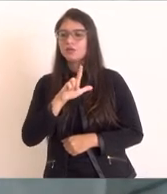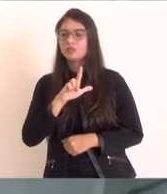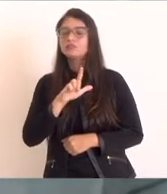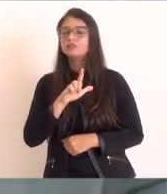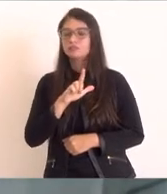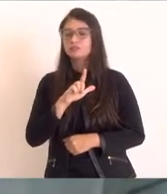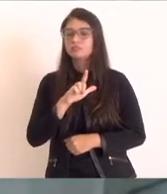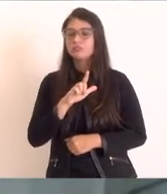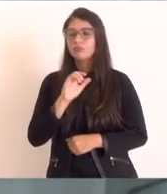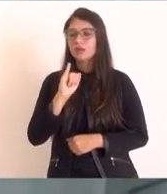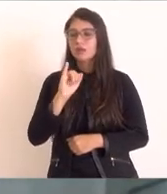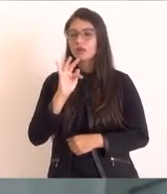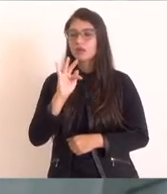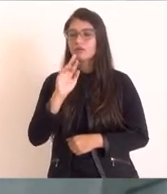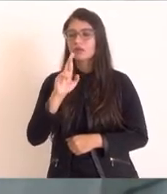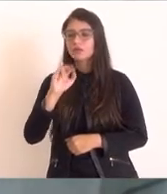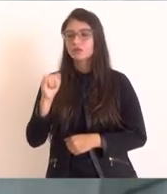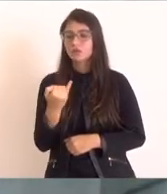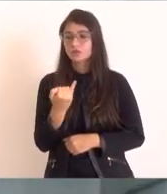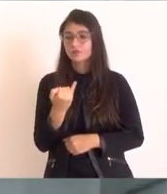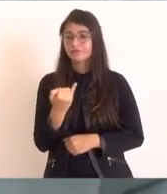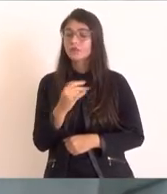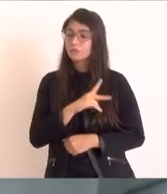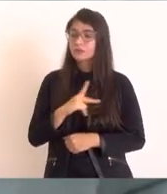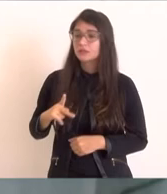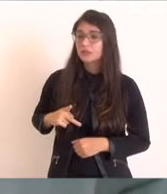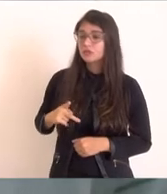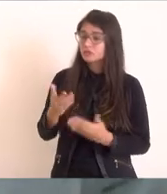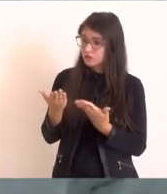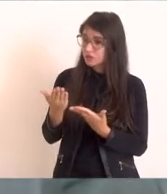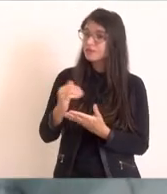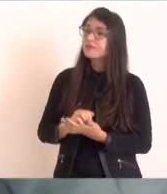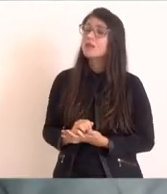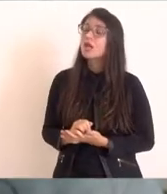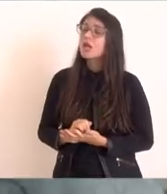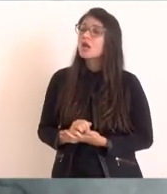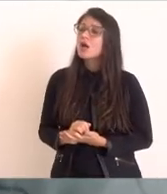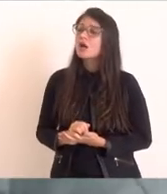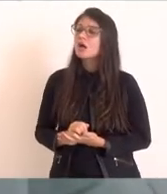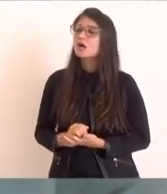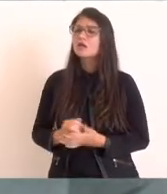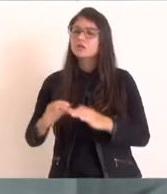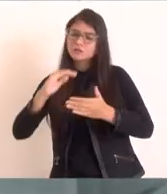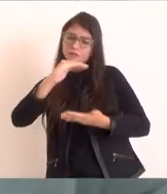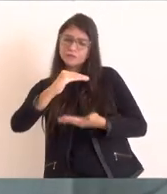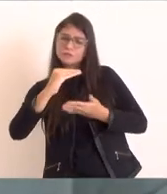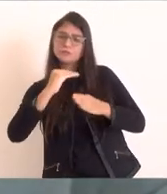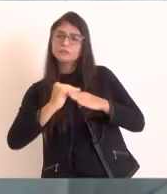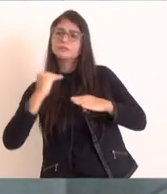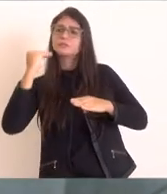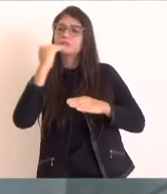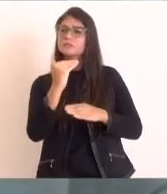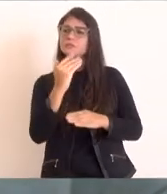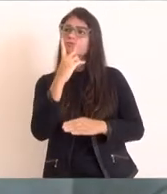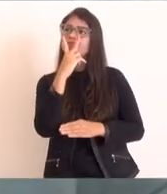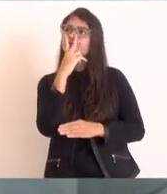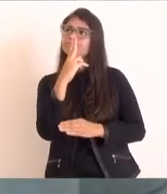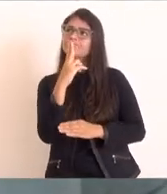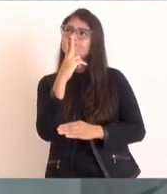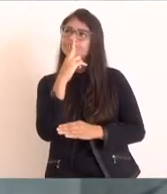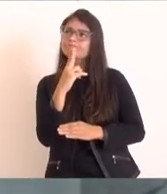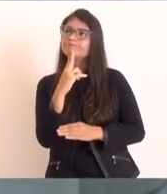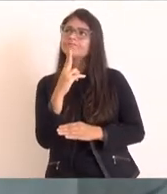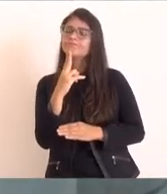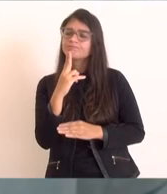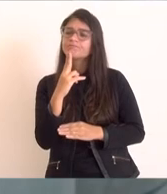Presidente, o Fundo Soberano é, com certeza, de todos os legados que a sua gestão à frente